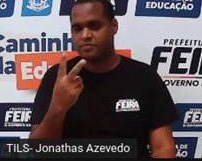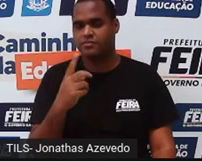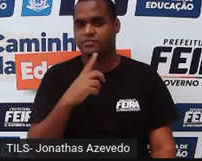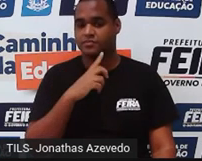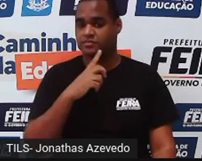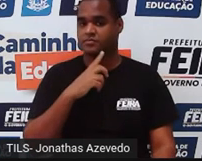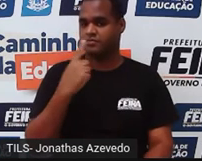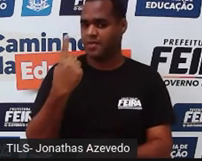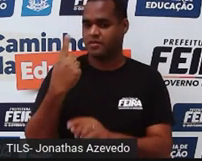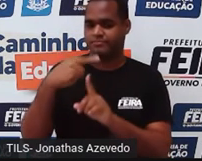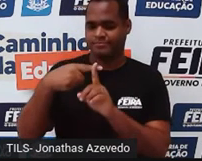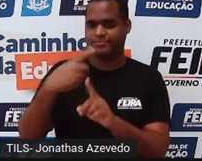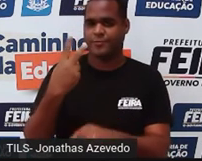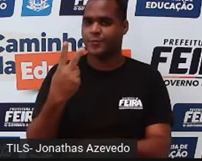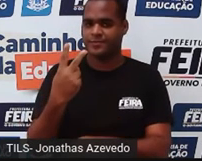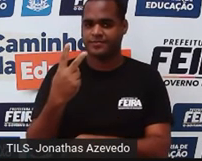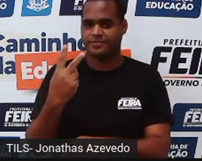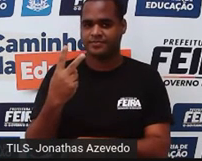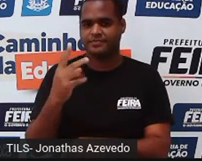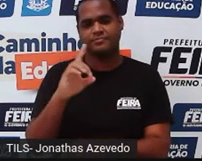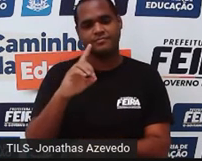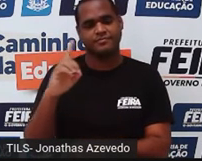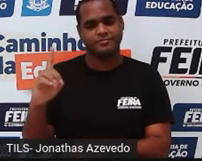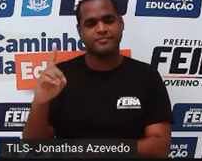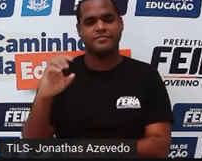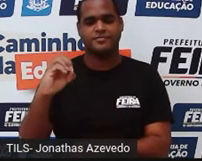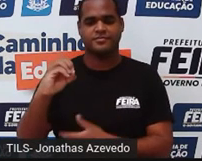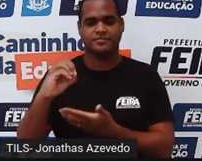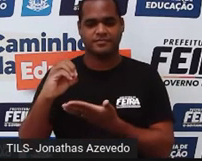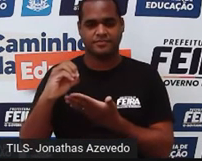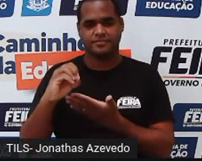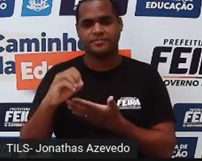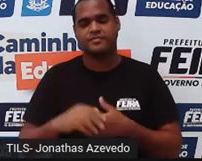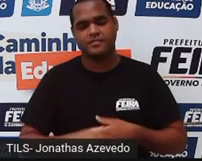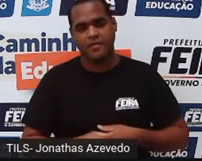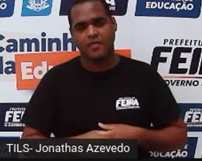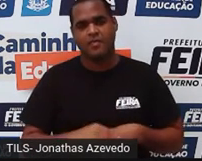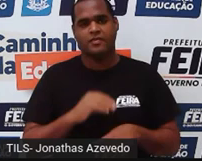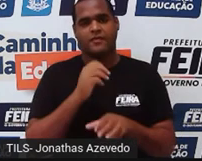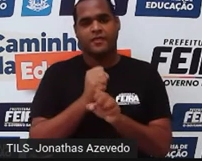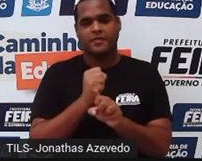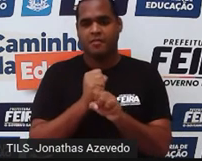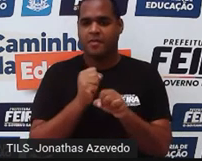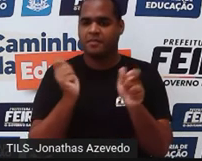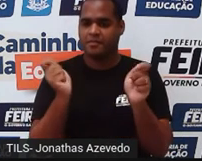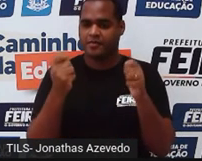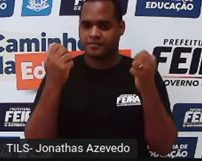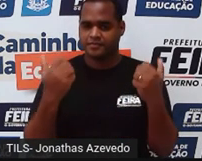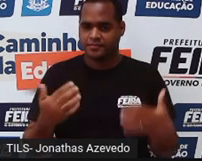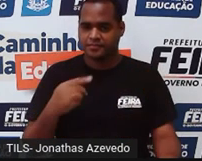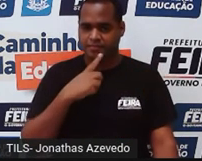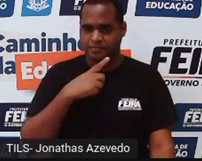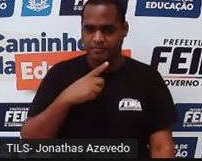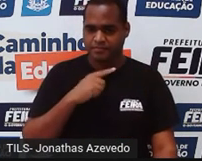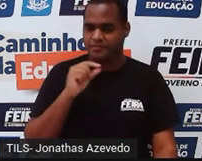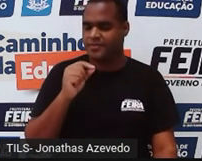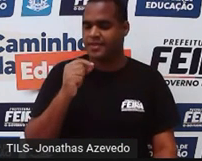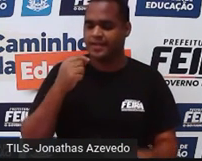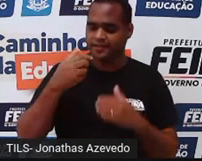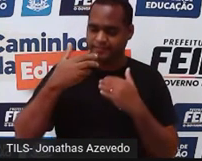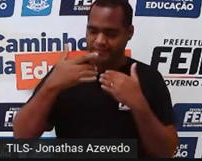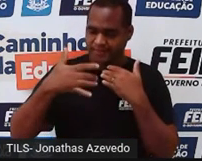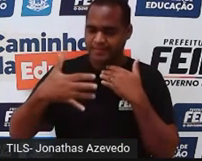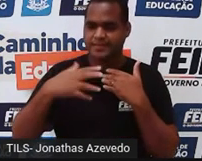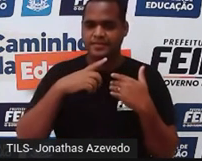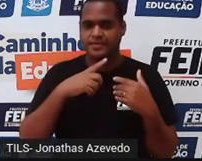o 2 positivo, tá? direita do zero. E quando eu for somar alguma coisa, eu vou caminhar